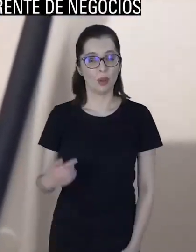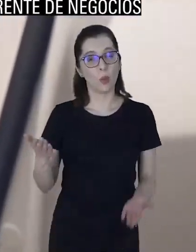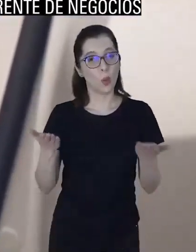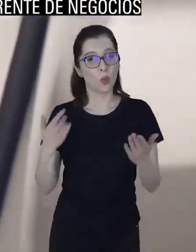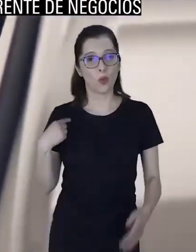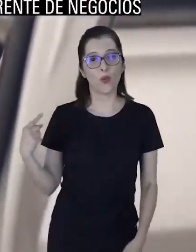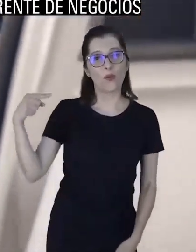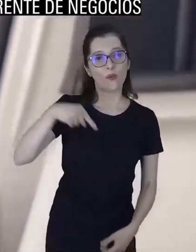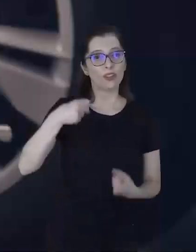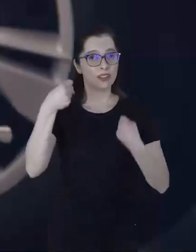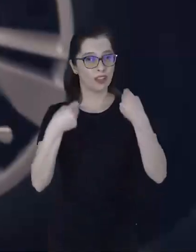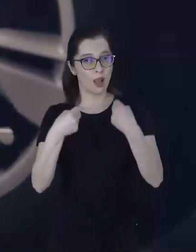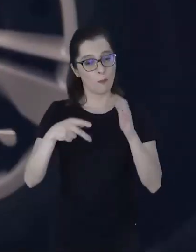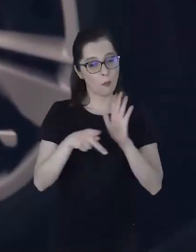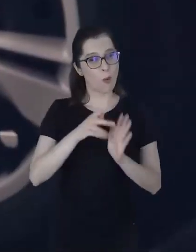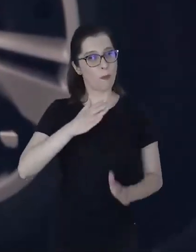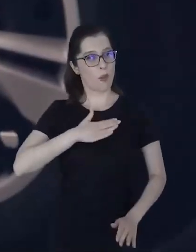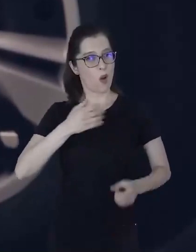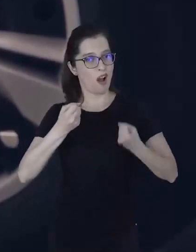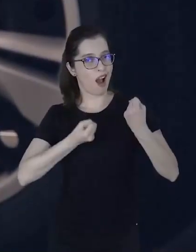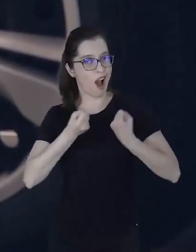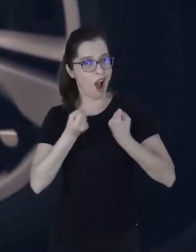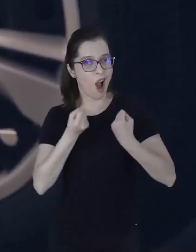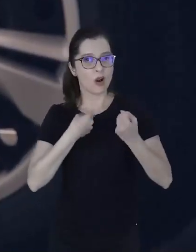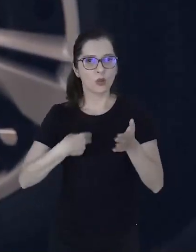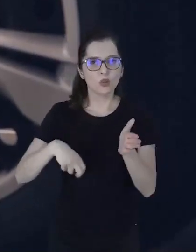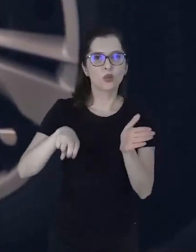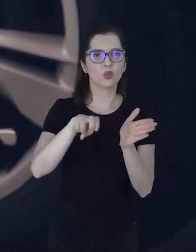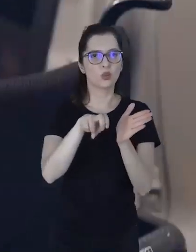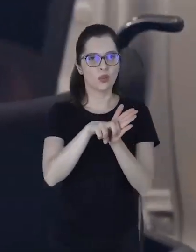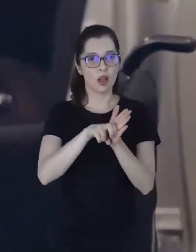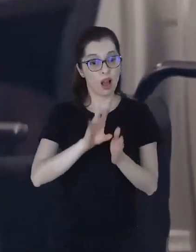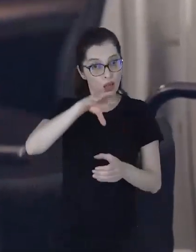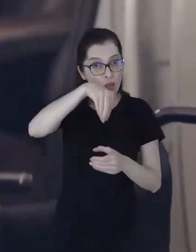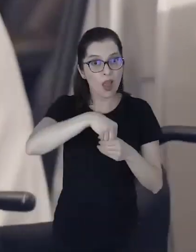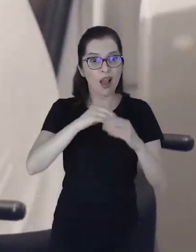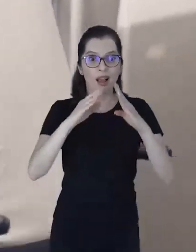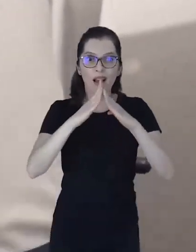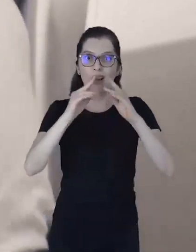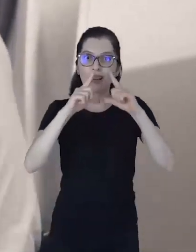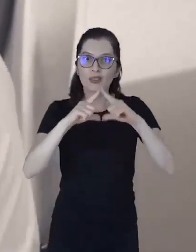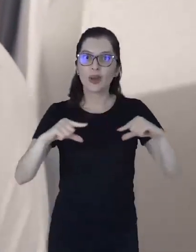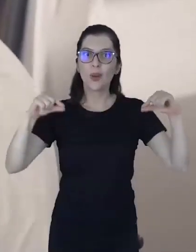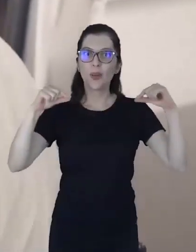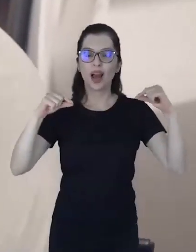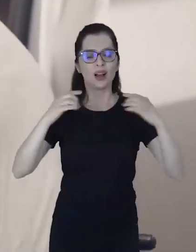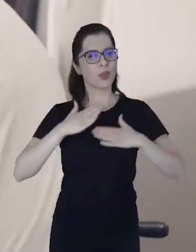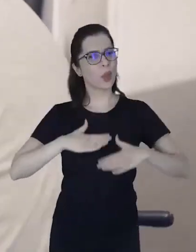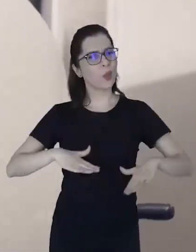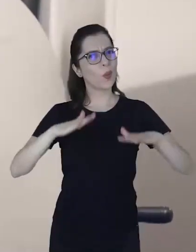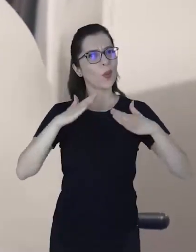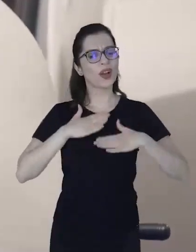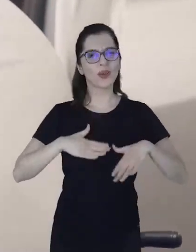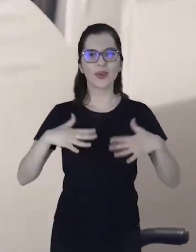banco do carro. Hoje eu vim de carro, com meu carro próprio, estacionei aqui no estacionamento da própria Japan House.